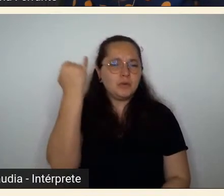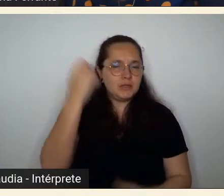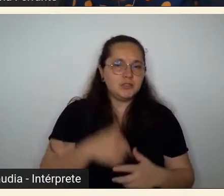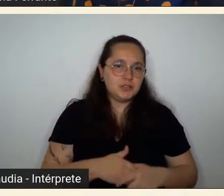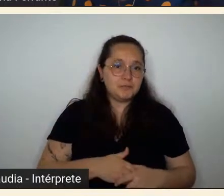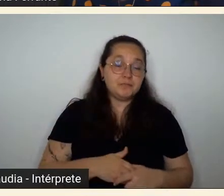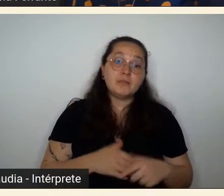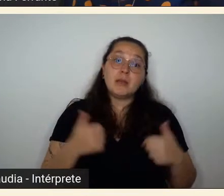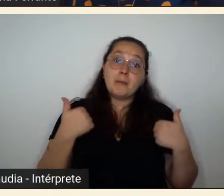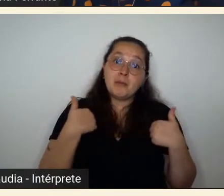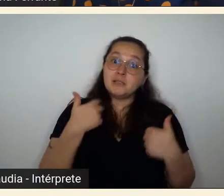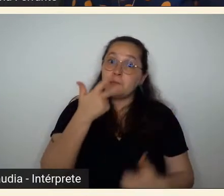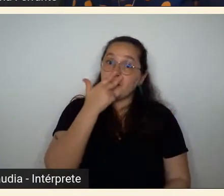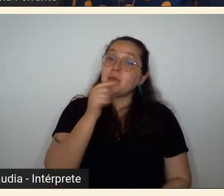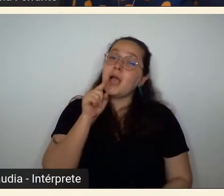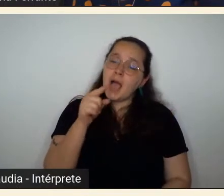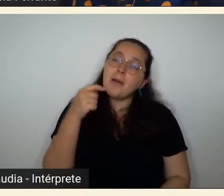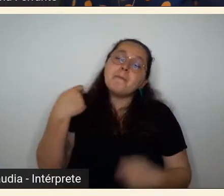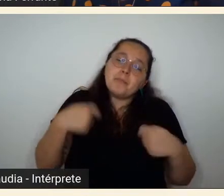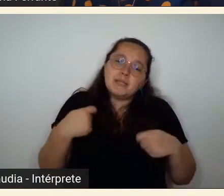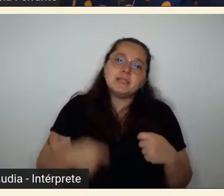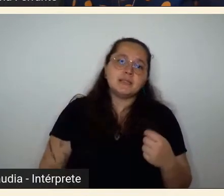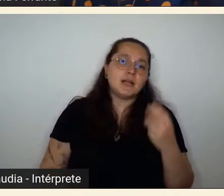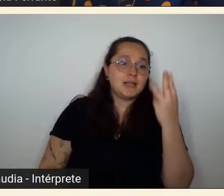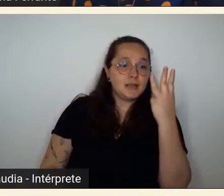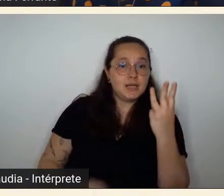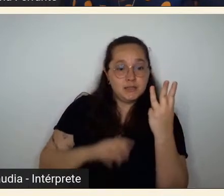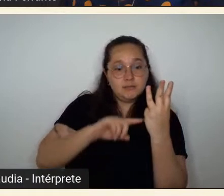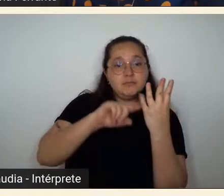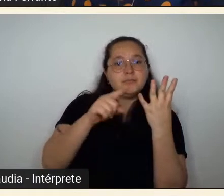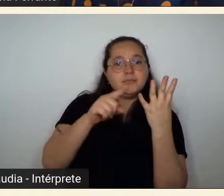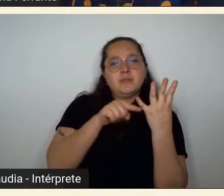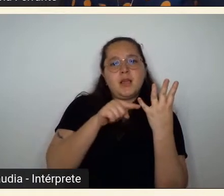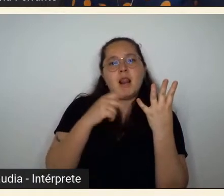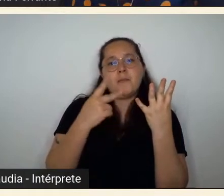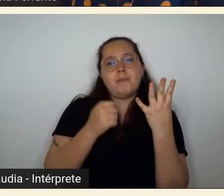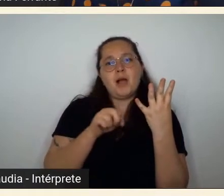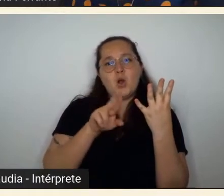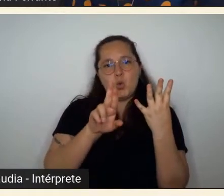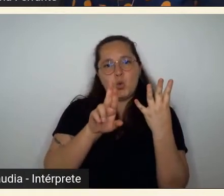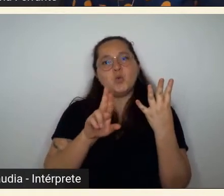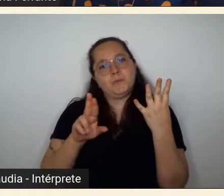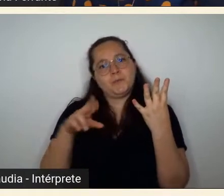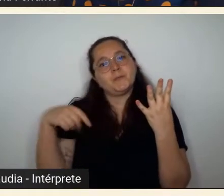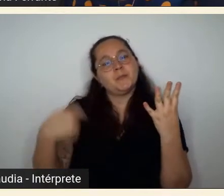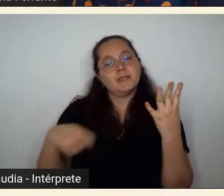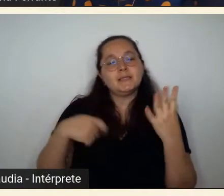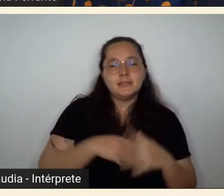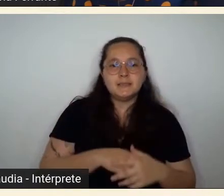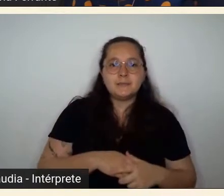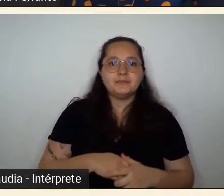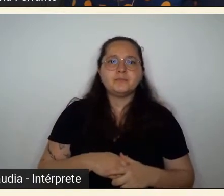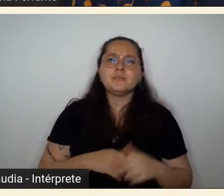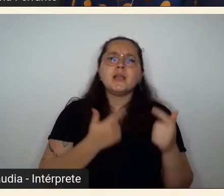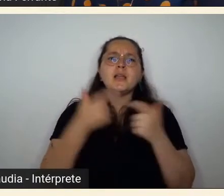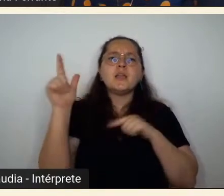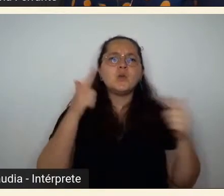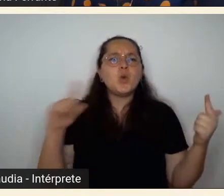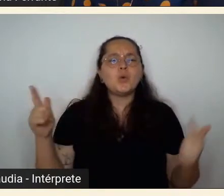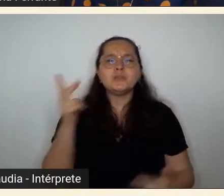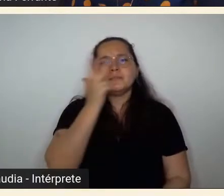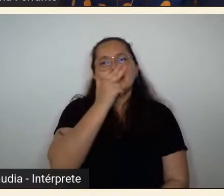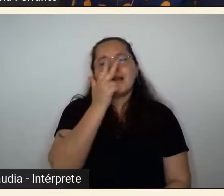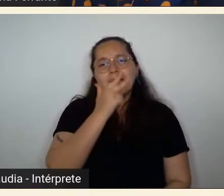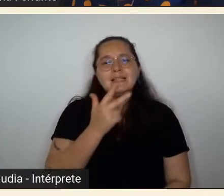essa quarta mulher que tem sim um lugar emblemático e muitas outras que não o lugar está muito obscurecido então